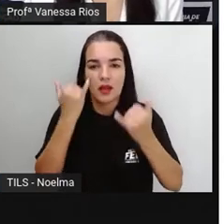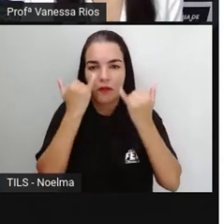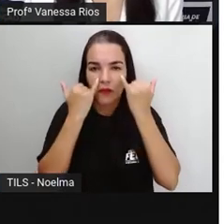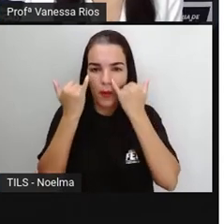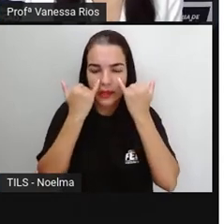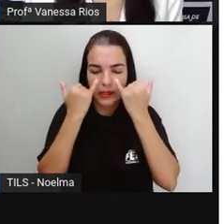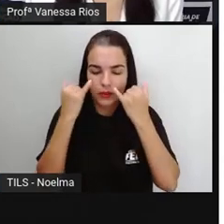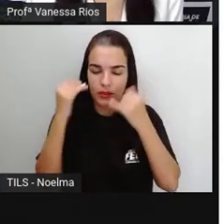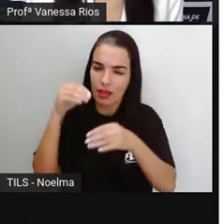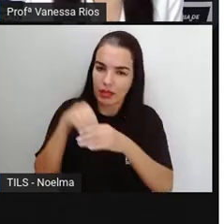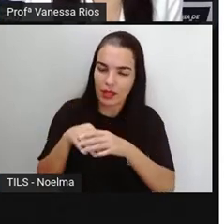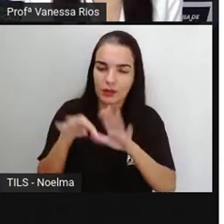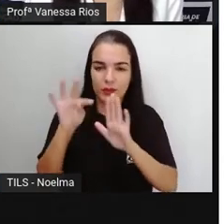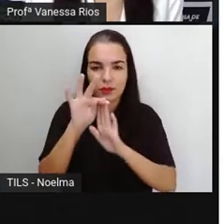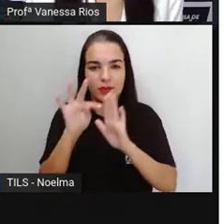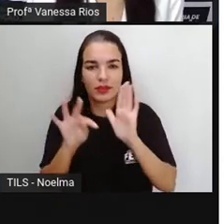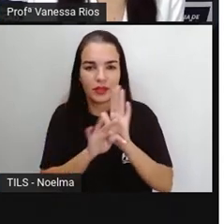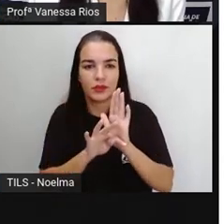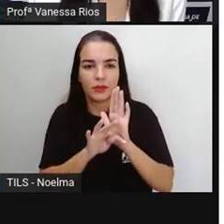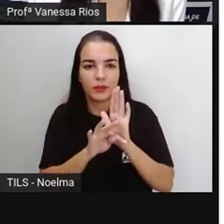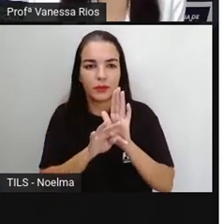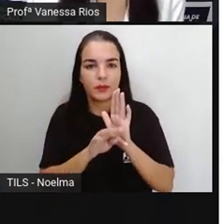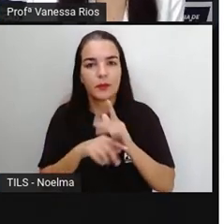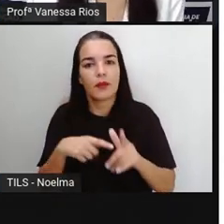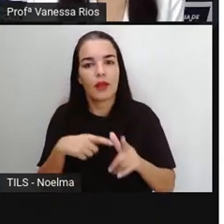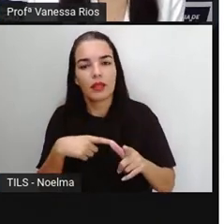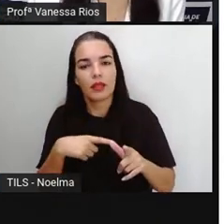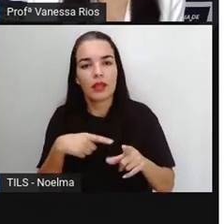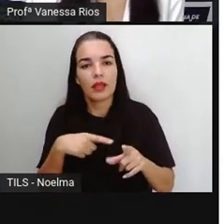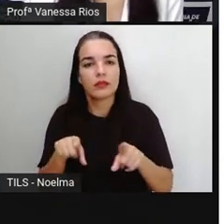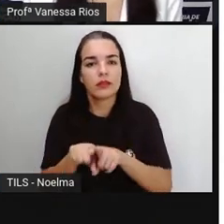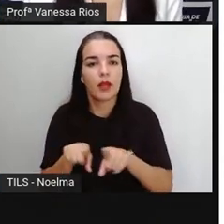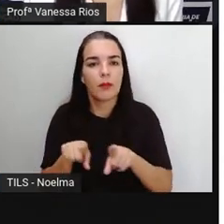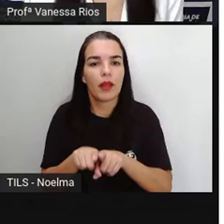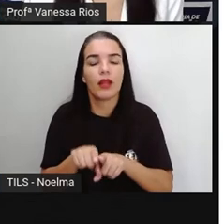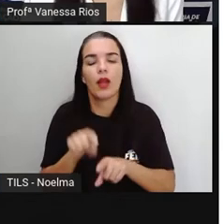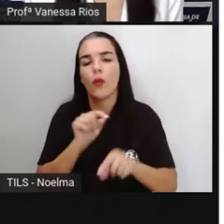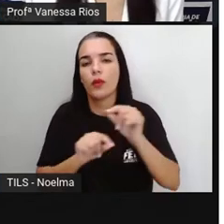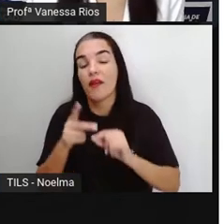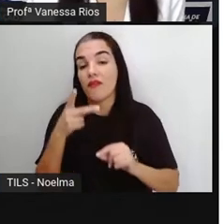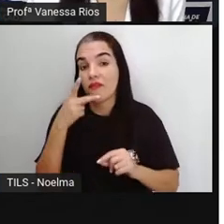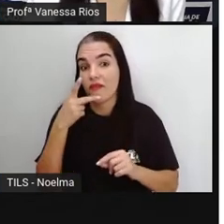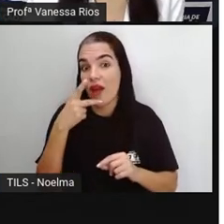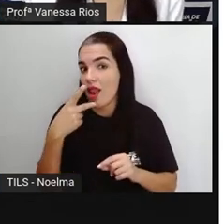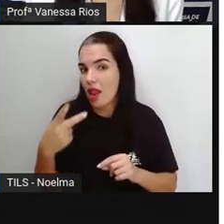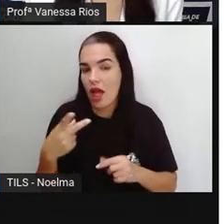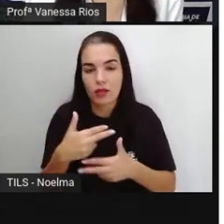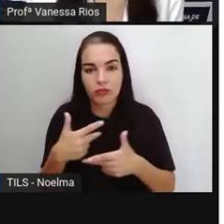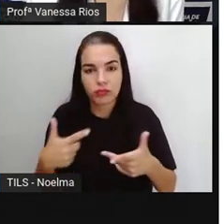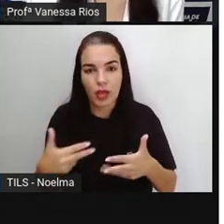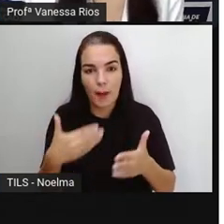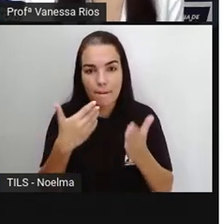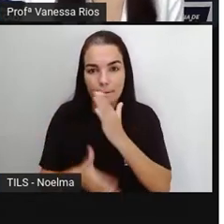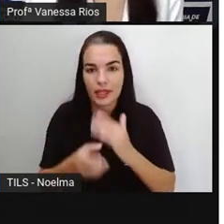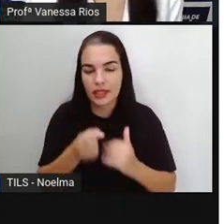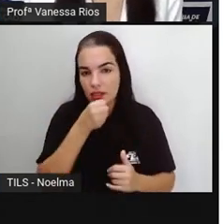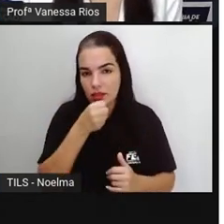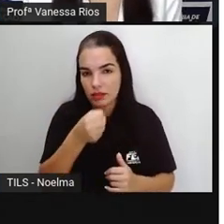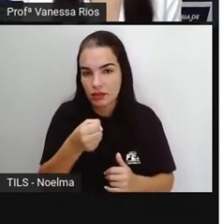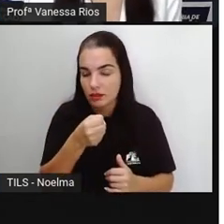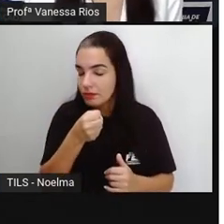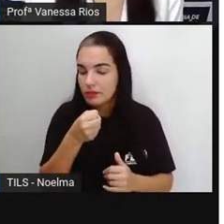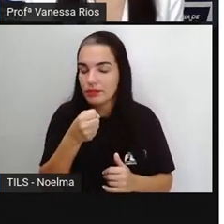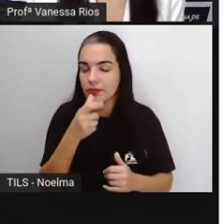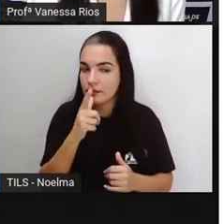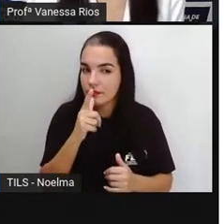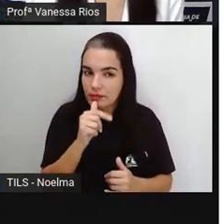ali do relato, né? Do ato, da ação, de falar sobre o desperdício de água, esses elementos